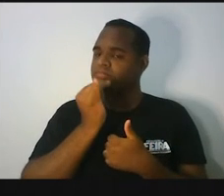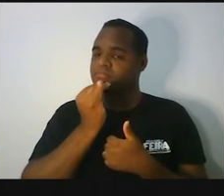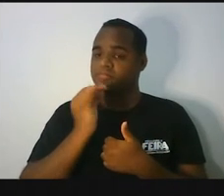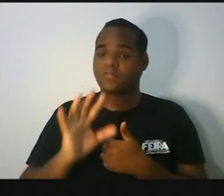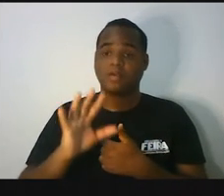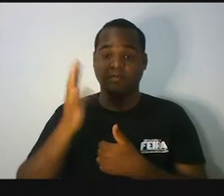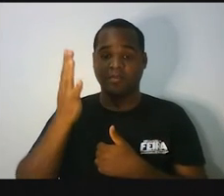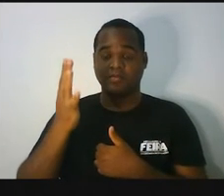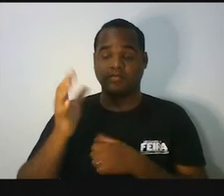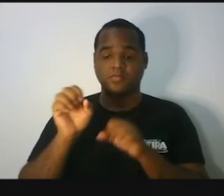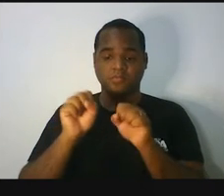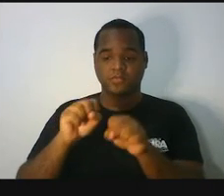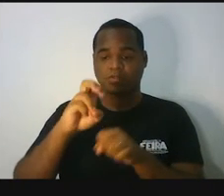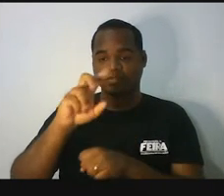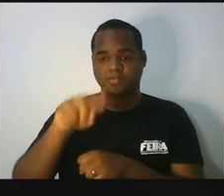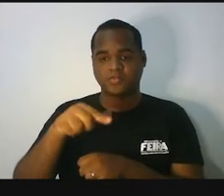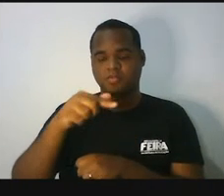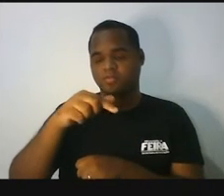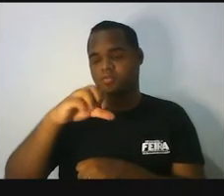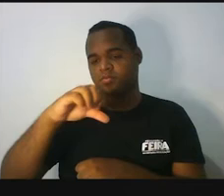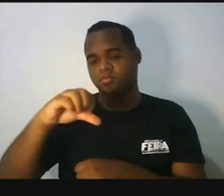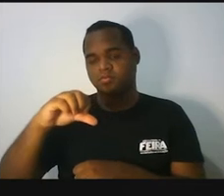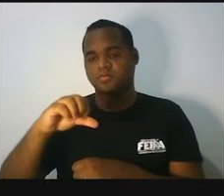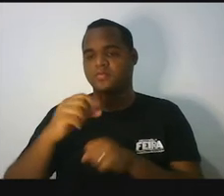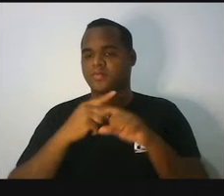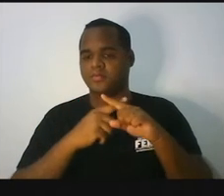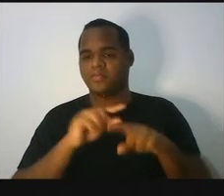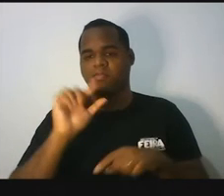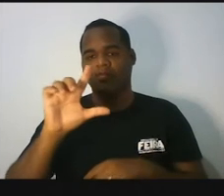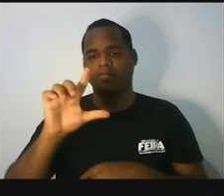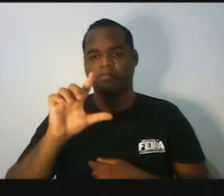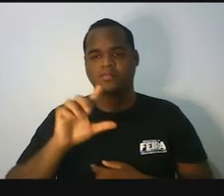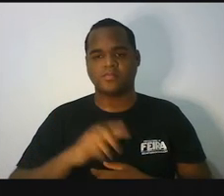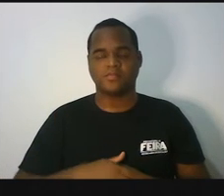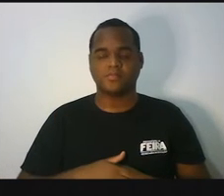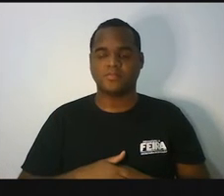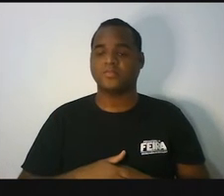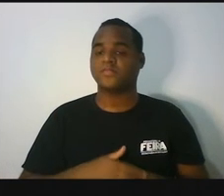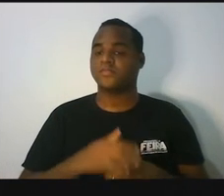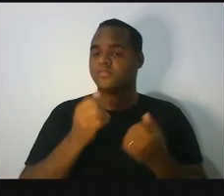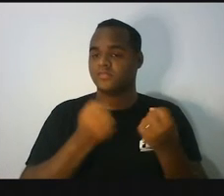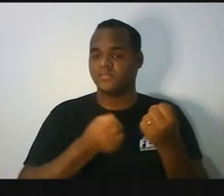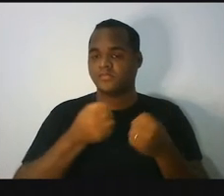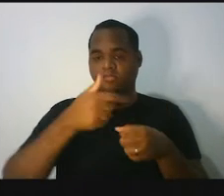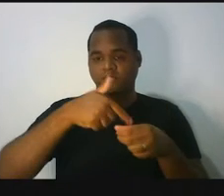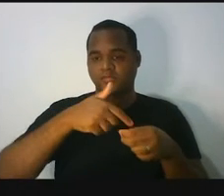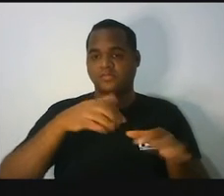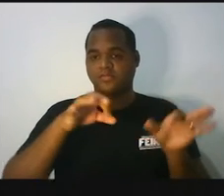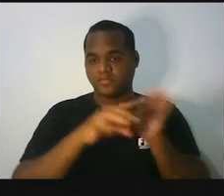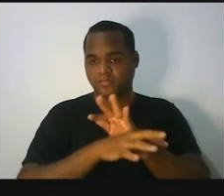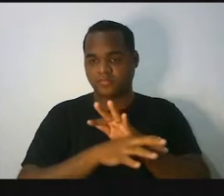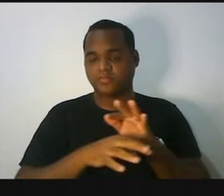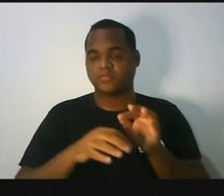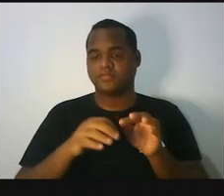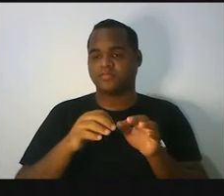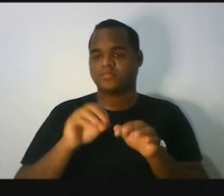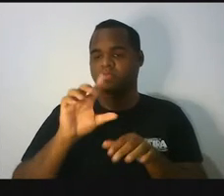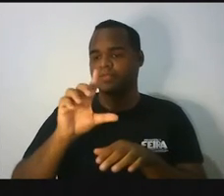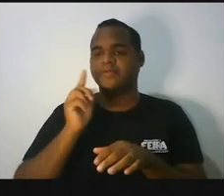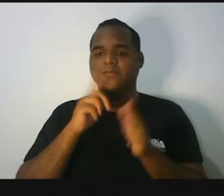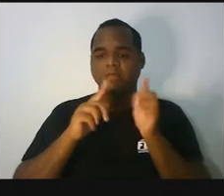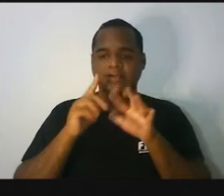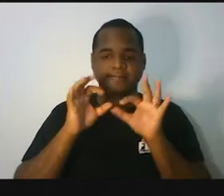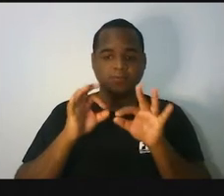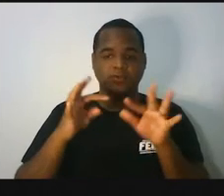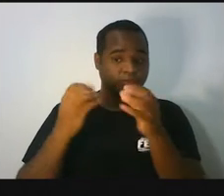fizer 5,79 vezes L, que é a capacidade total do tanque, é quantos litros cabem no